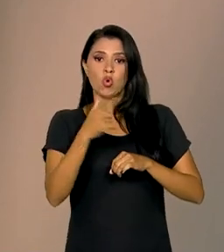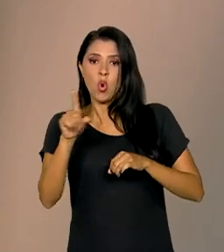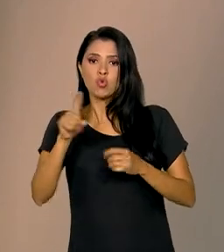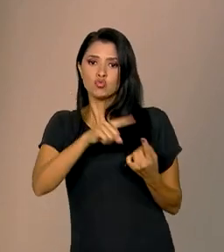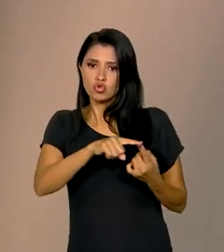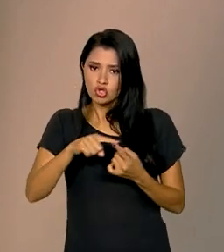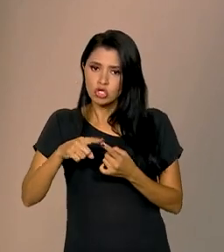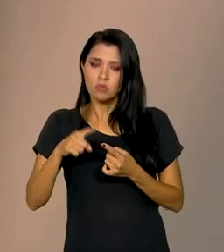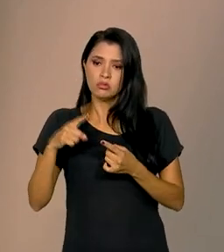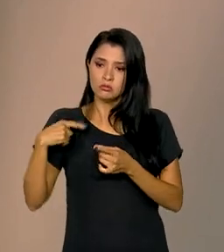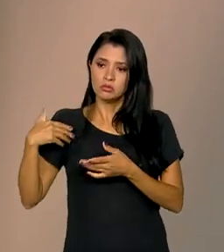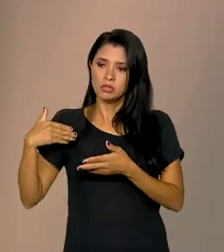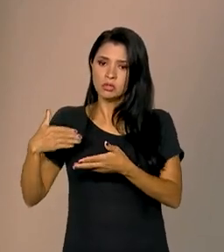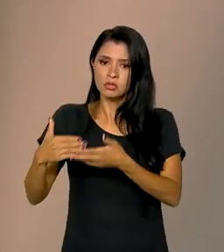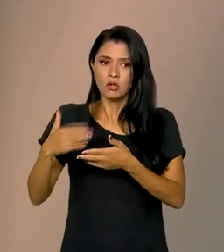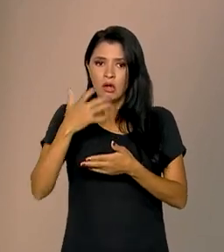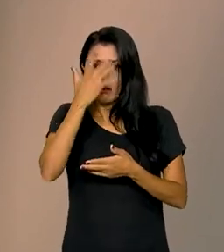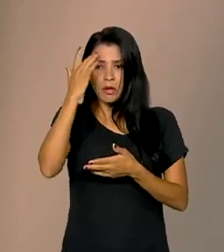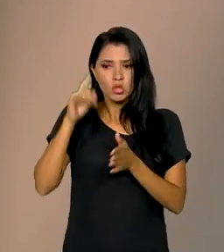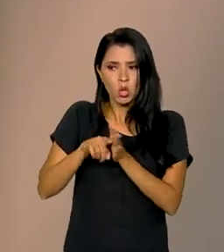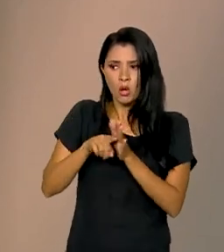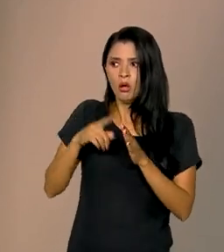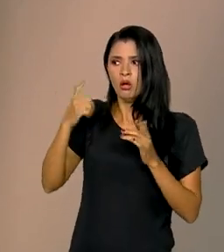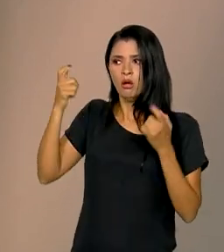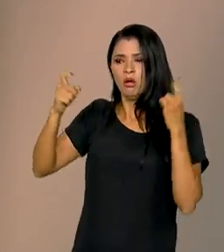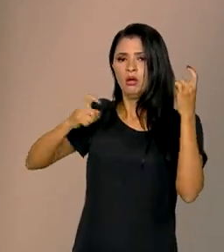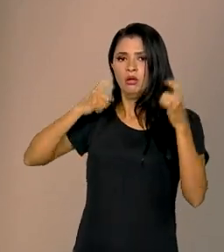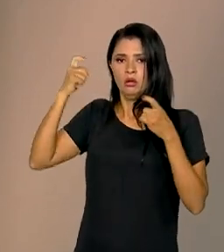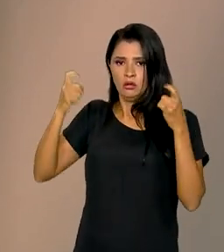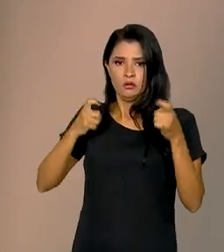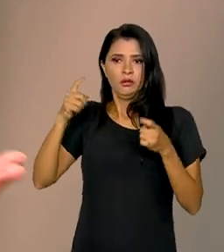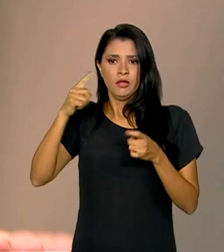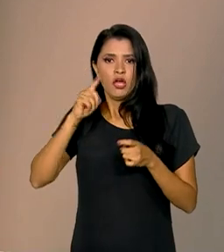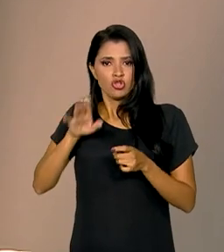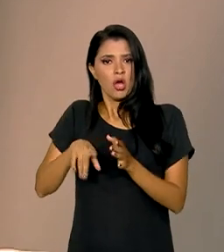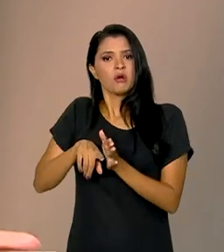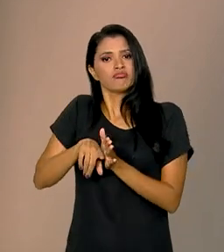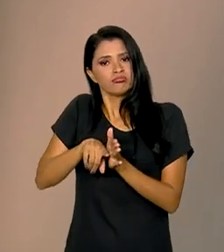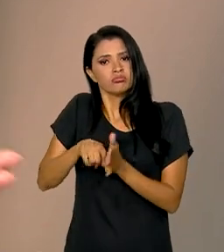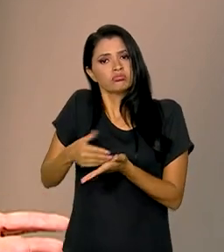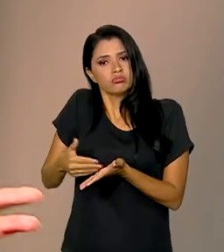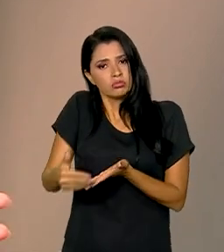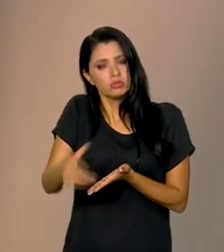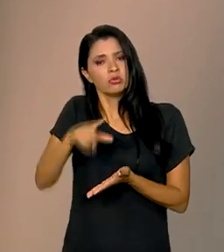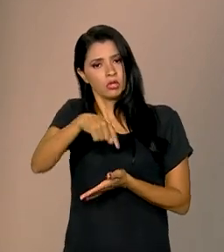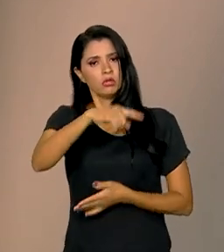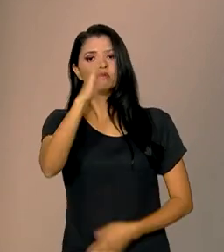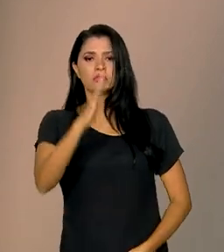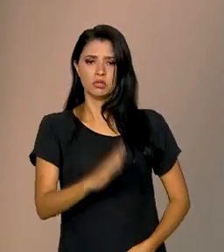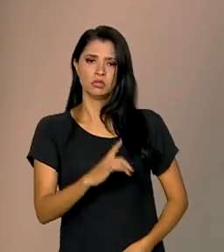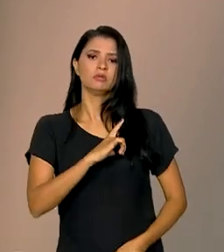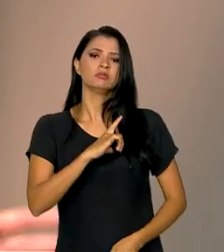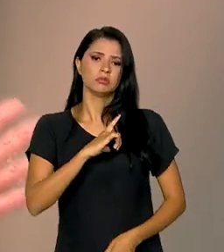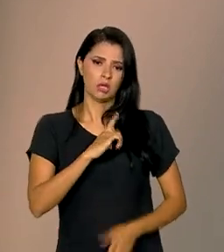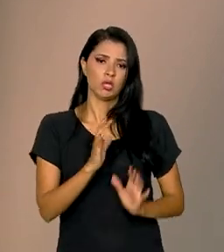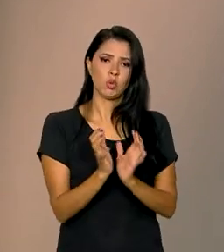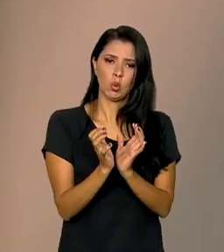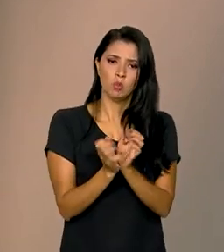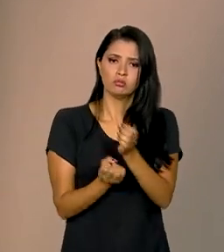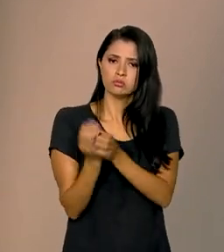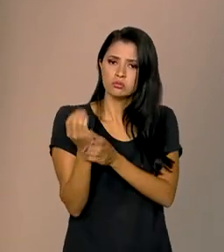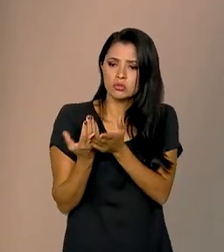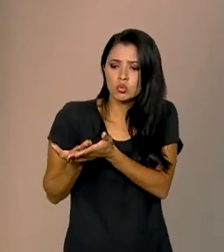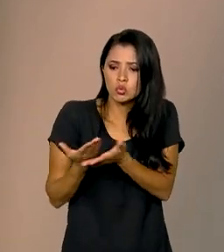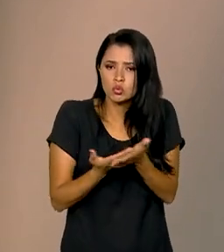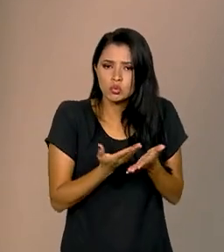preocupar os cientistas e as autoridades de saúde. O Brasil mesmo tem grupos que desenvolveram